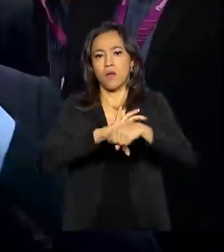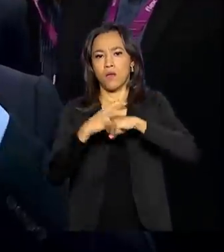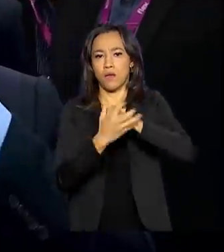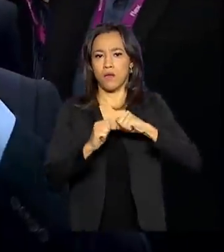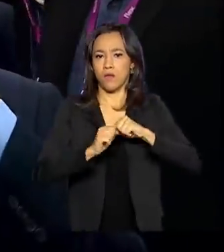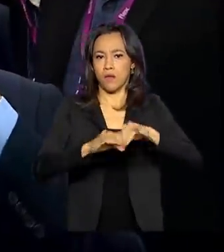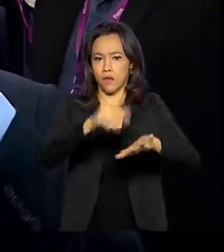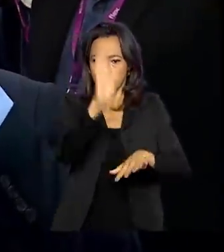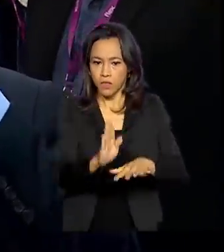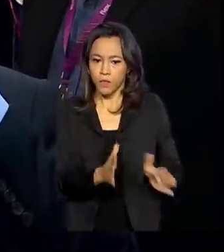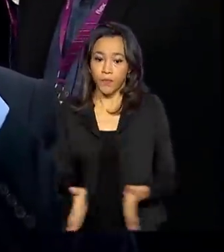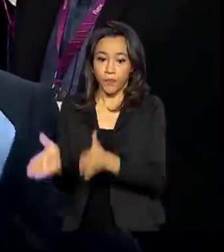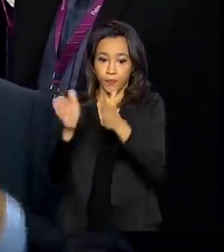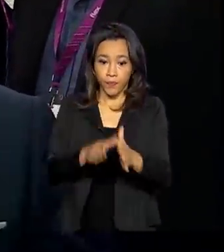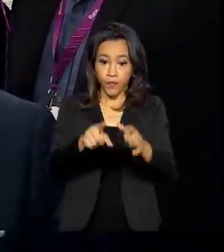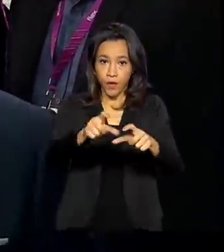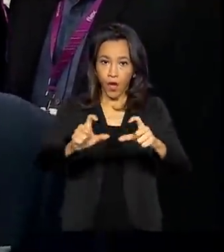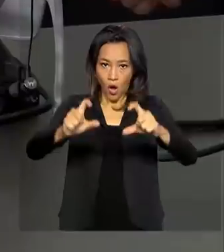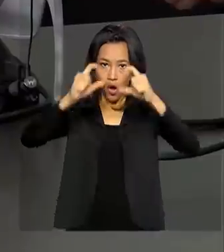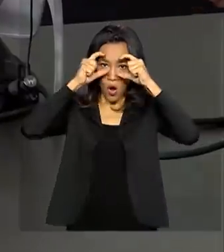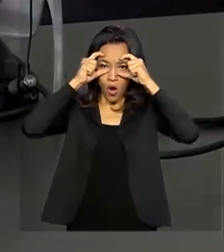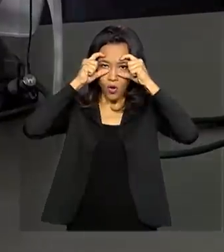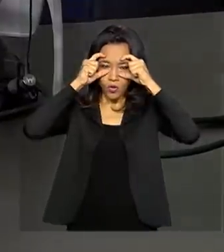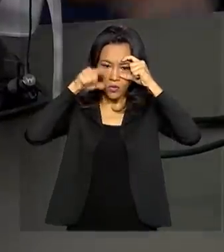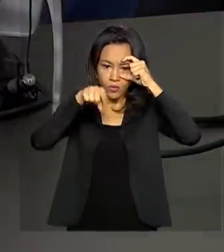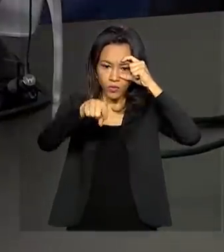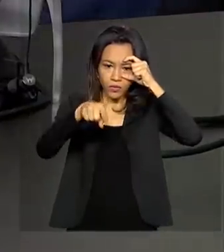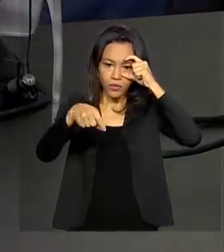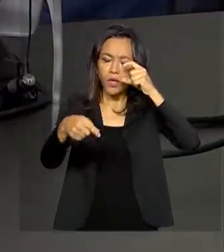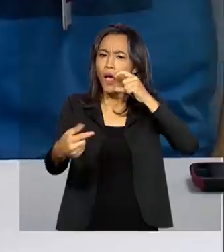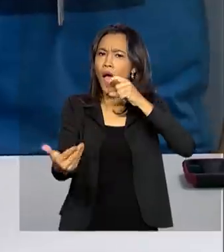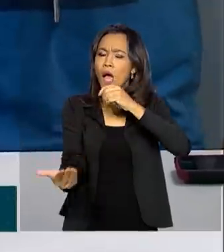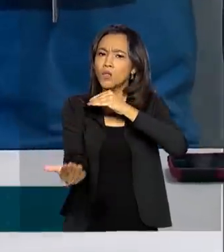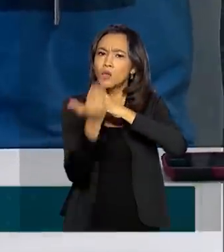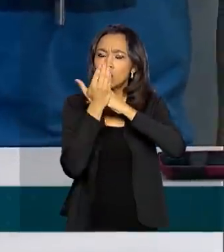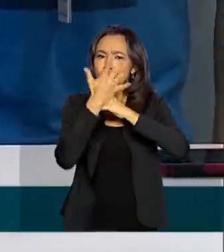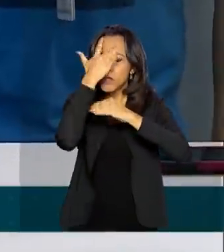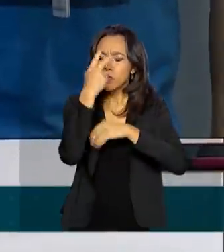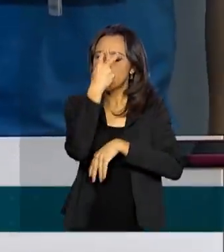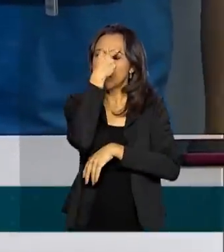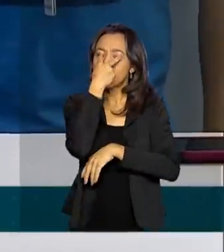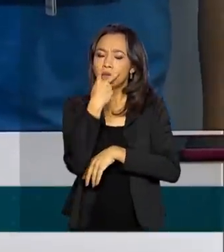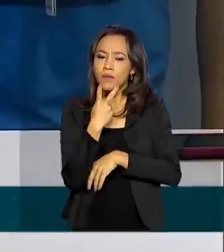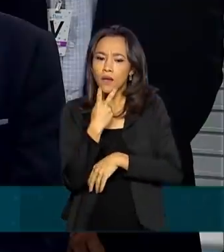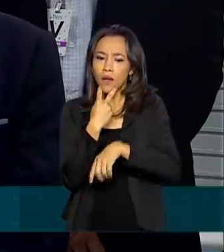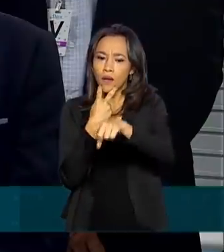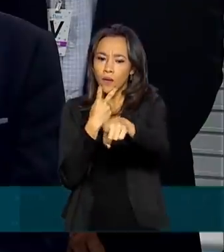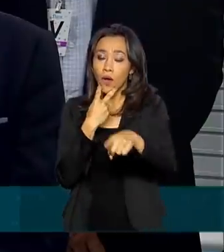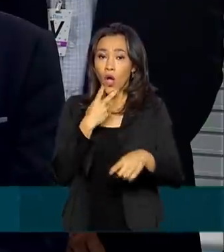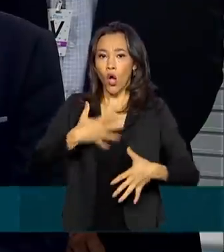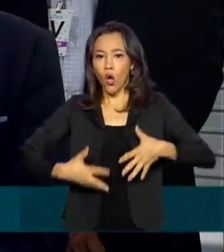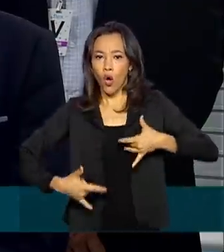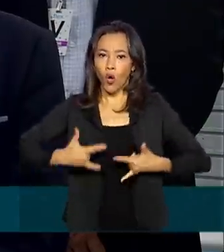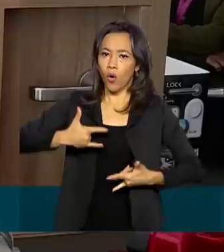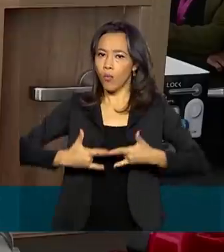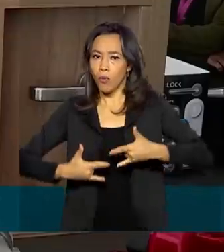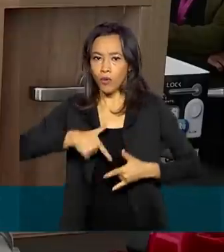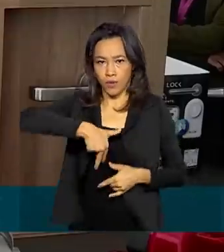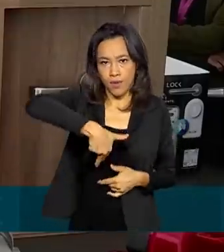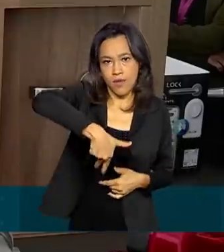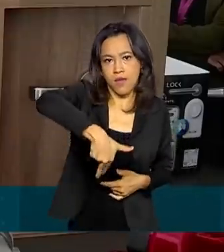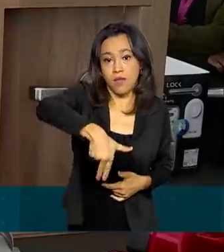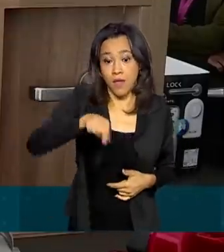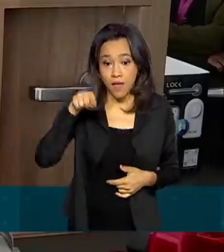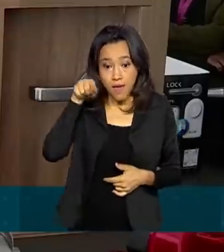Um óculos que descreve o que é visto em som e auxilia os cegos. E robôs humanoides que andam e interagem. Essa